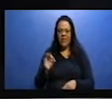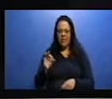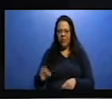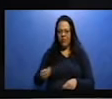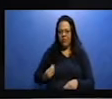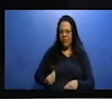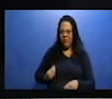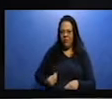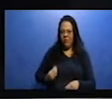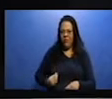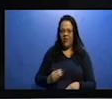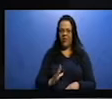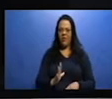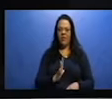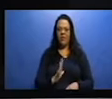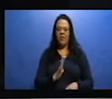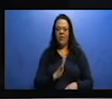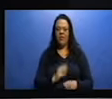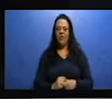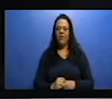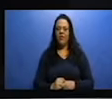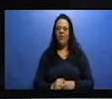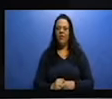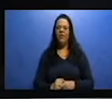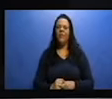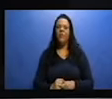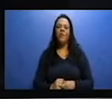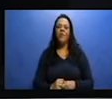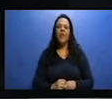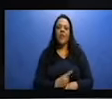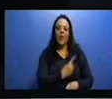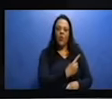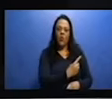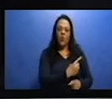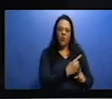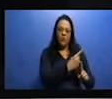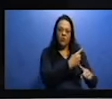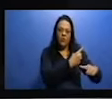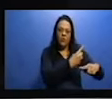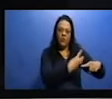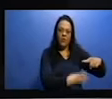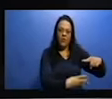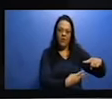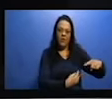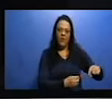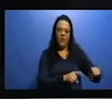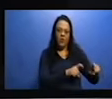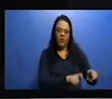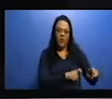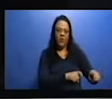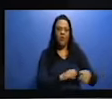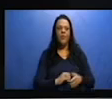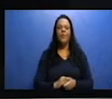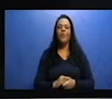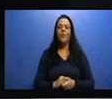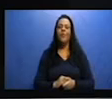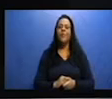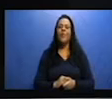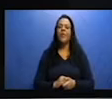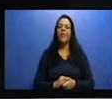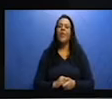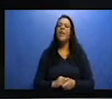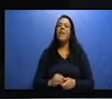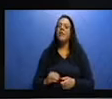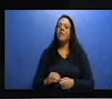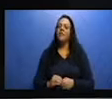praticamente um terço dessa população vivendo no campo. e uma cidade também do Maranhão, Icatu, com 31% da população